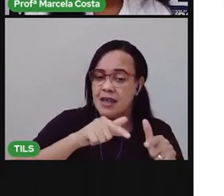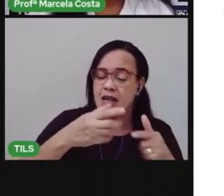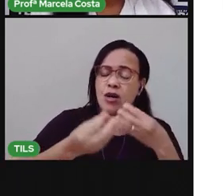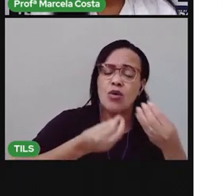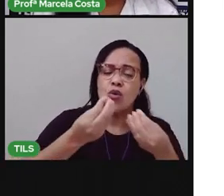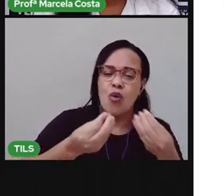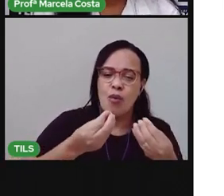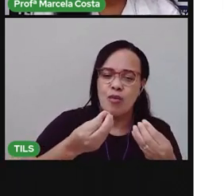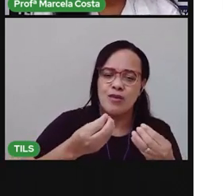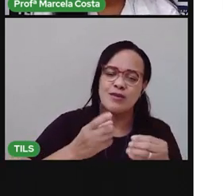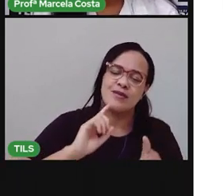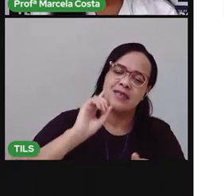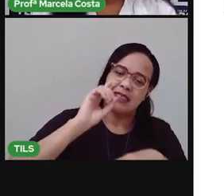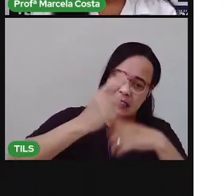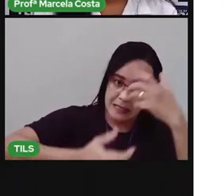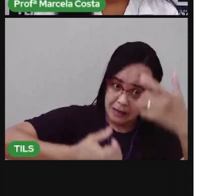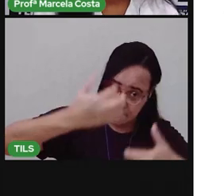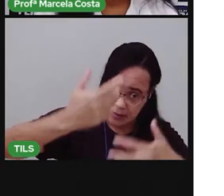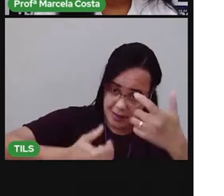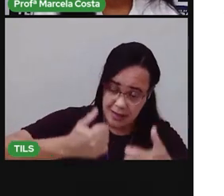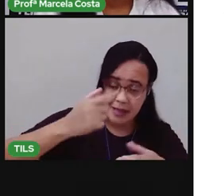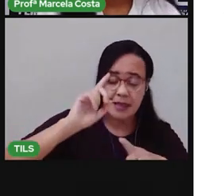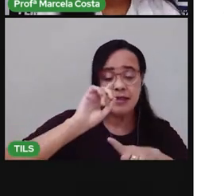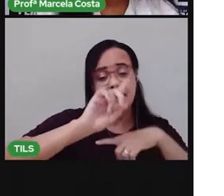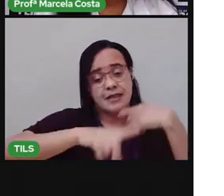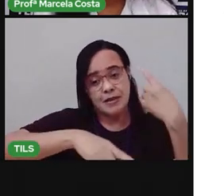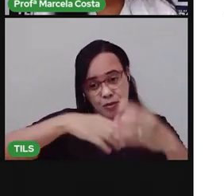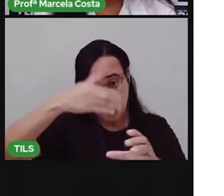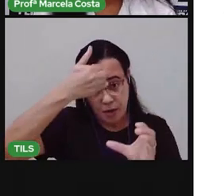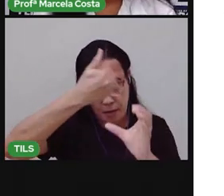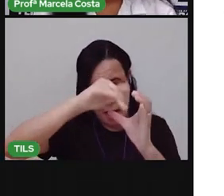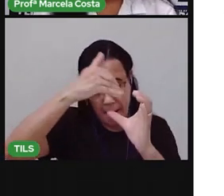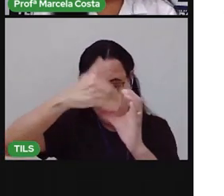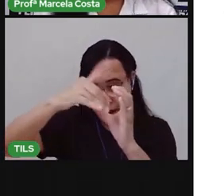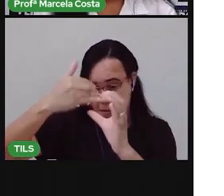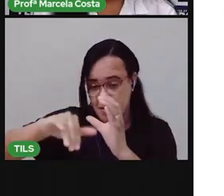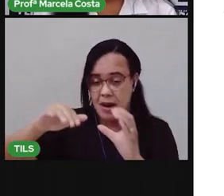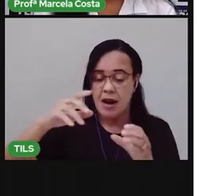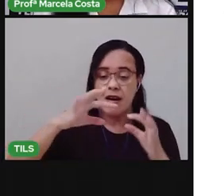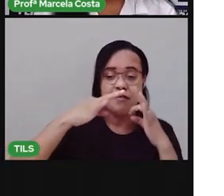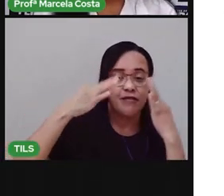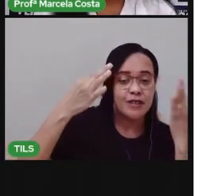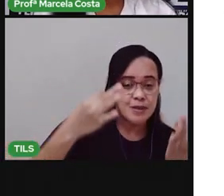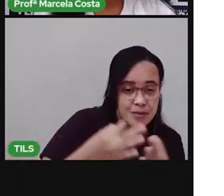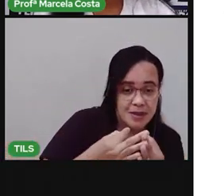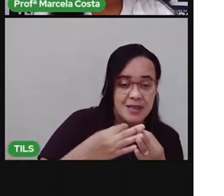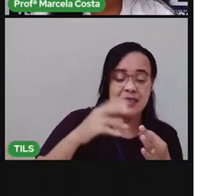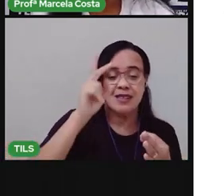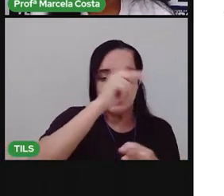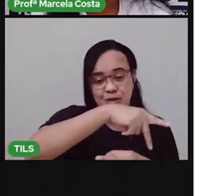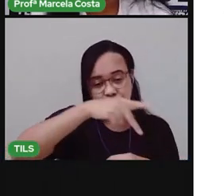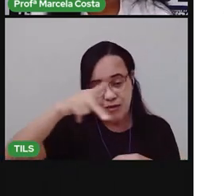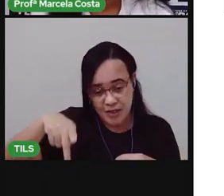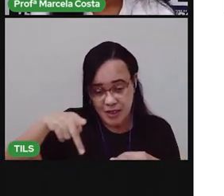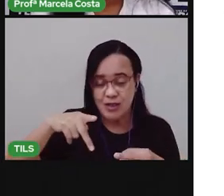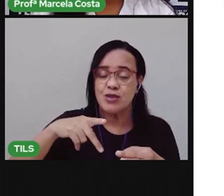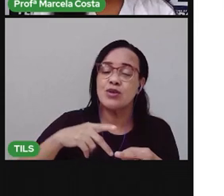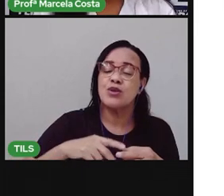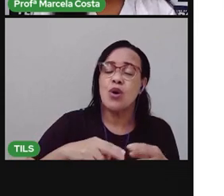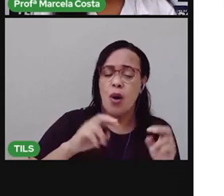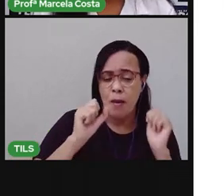vídeo, você pode compartilhar com seus familiares, com a professora, e inclusive compartilhar nas redes sociais,